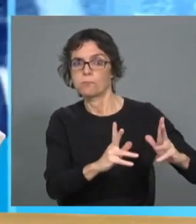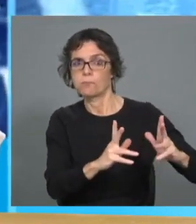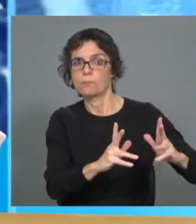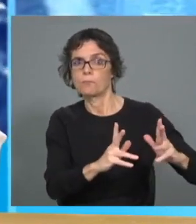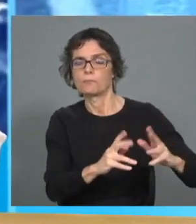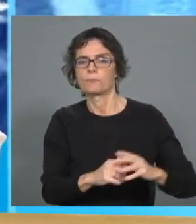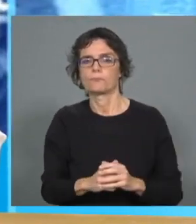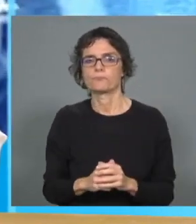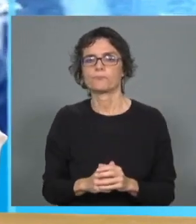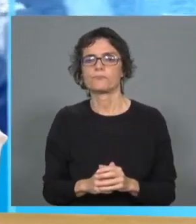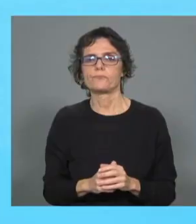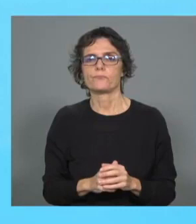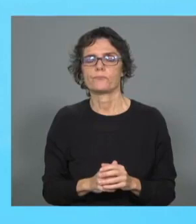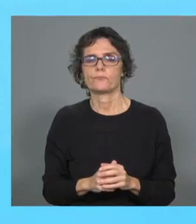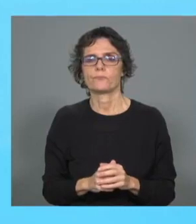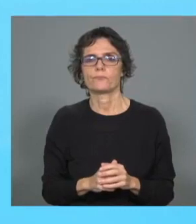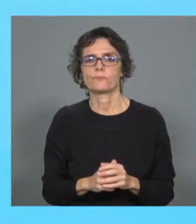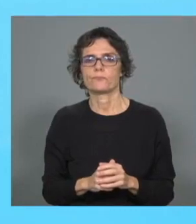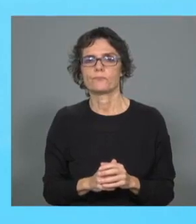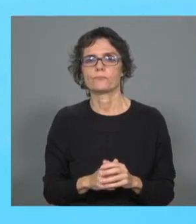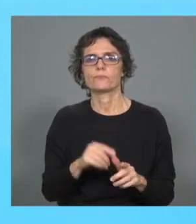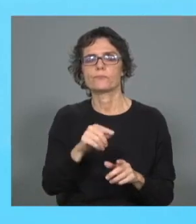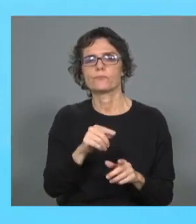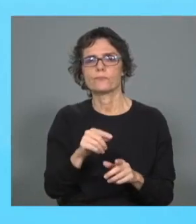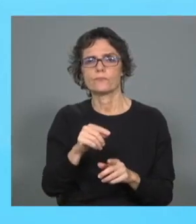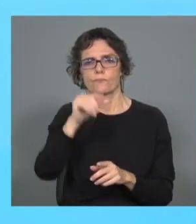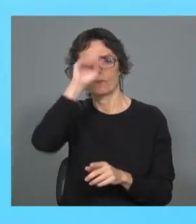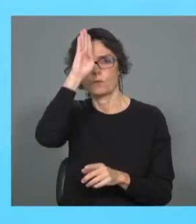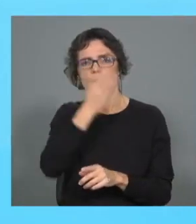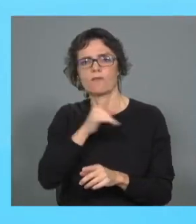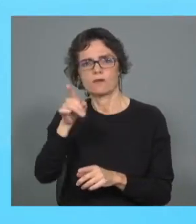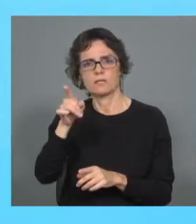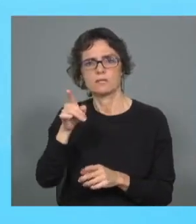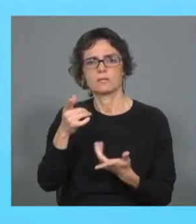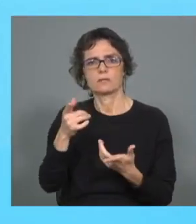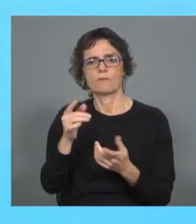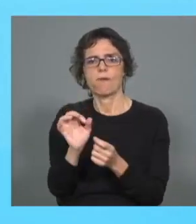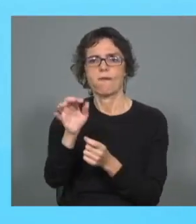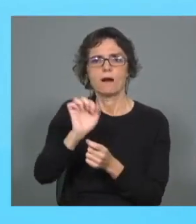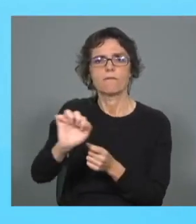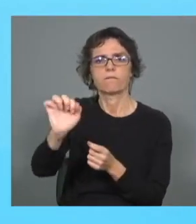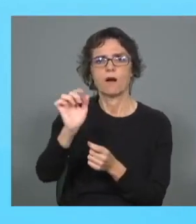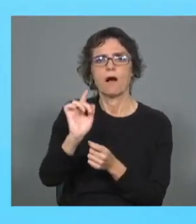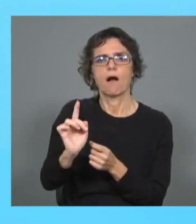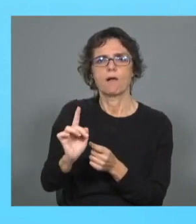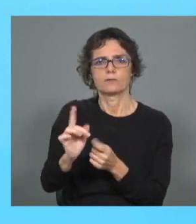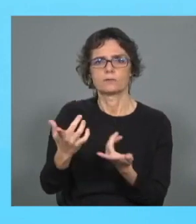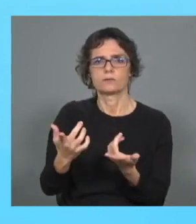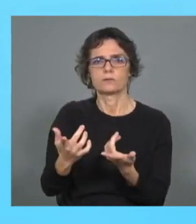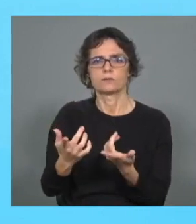em desenvolvimento. Que contributo tem dado o Papa Francisco a toda esta causa? Desde logo,